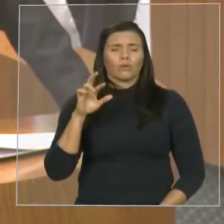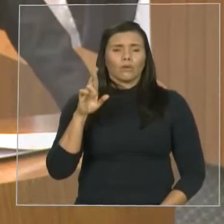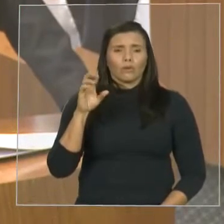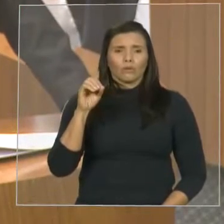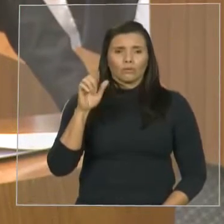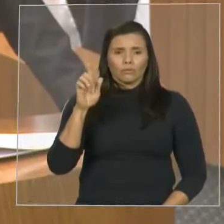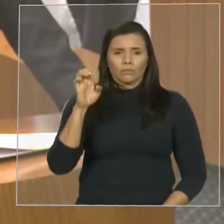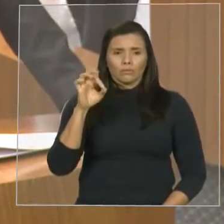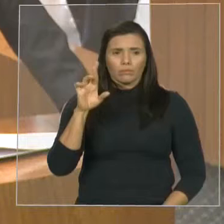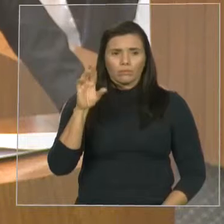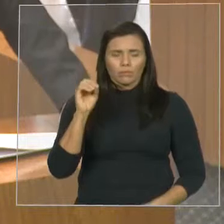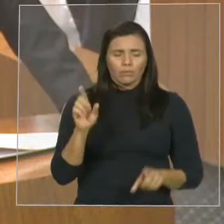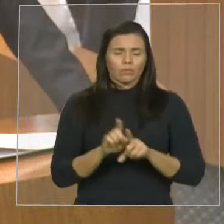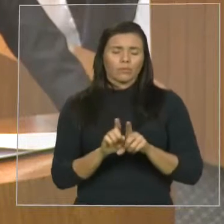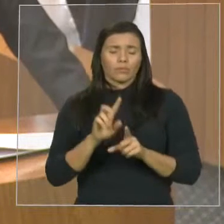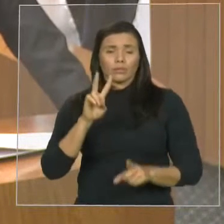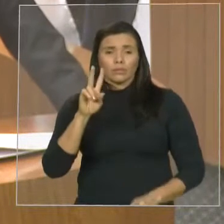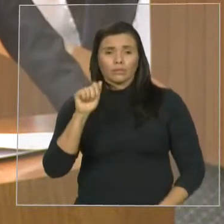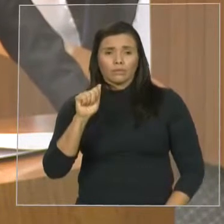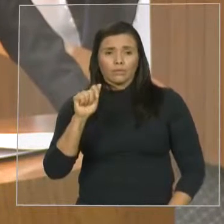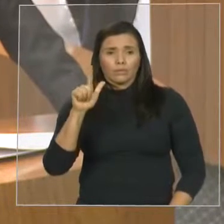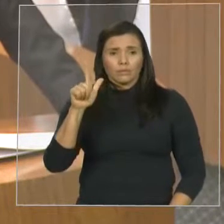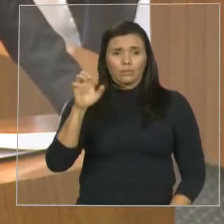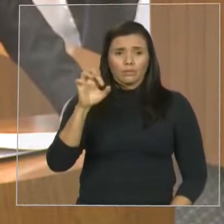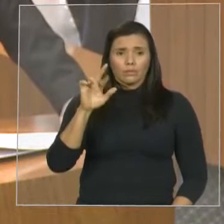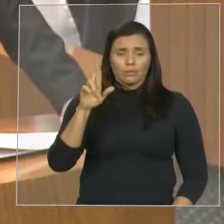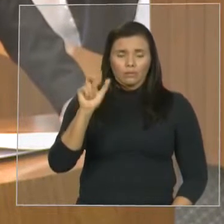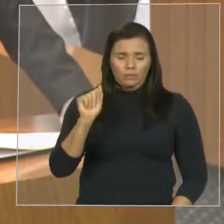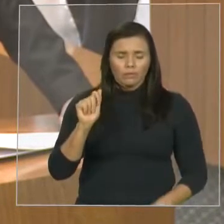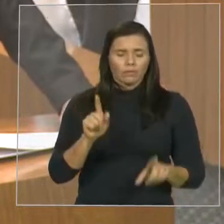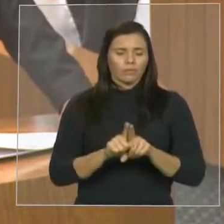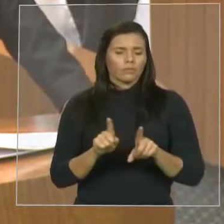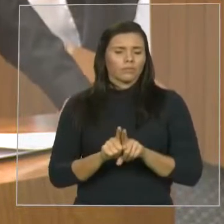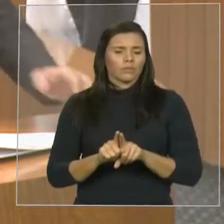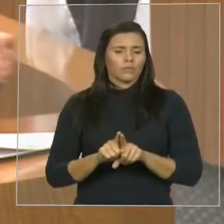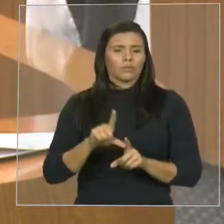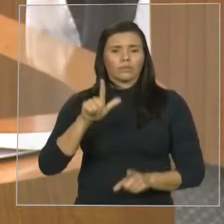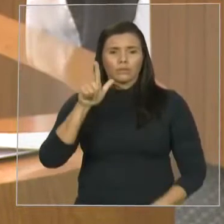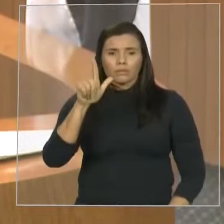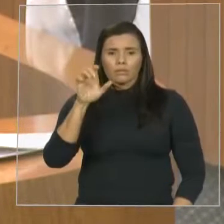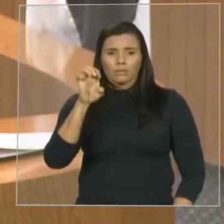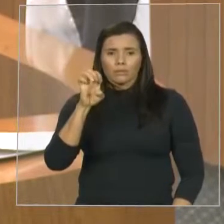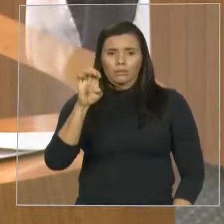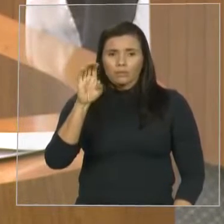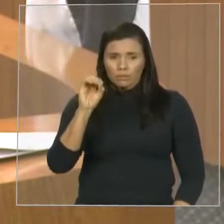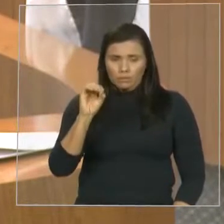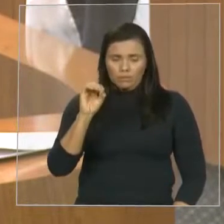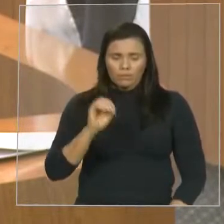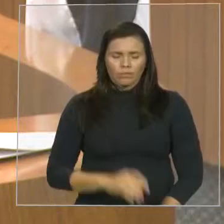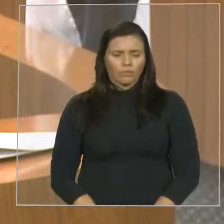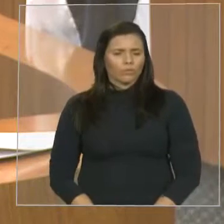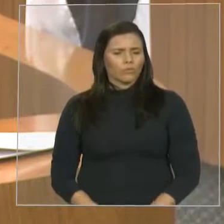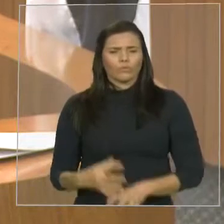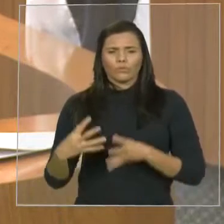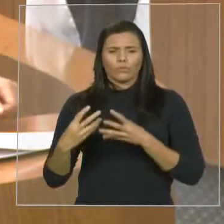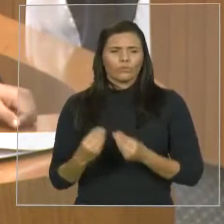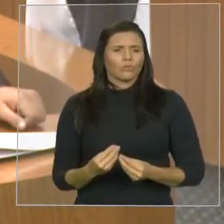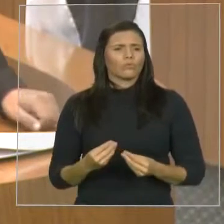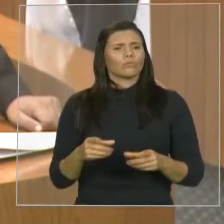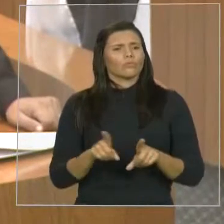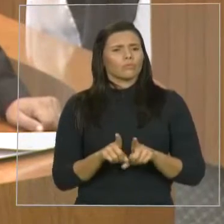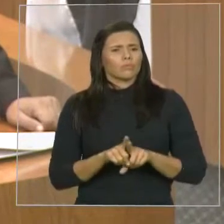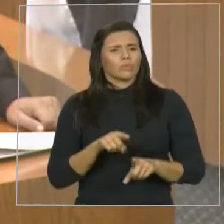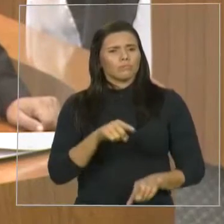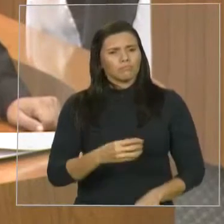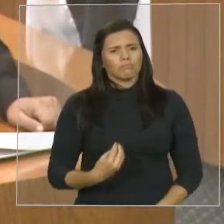política, deputada Valério, que fazem política naquele município, todos participaram e vibraram com a instalação da